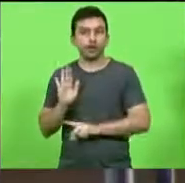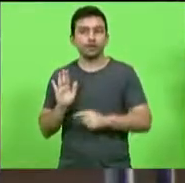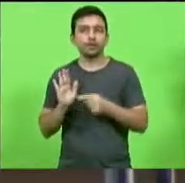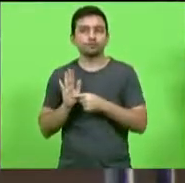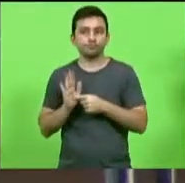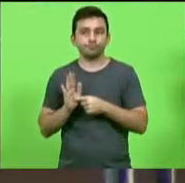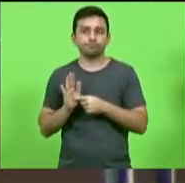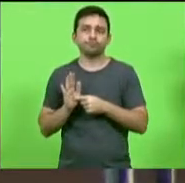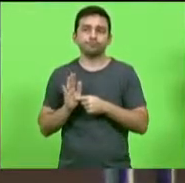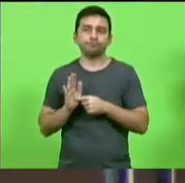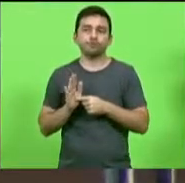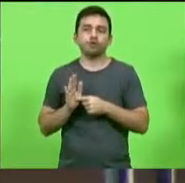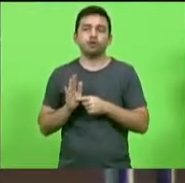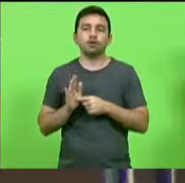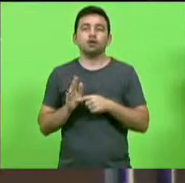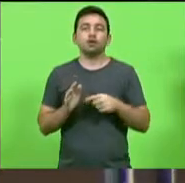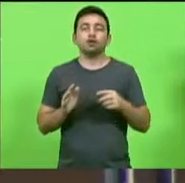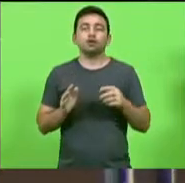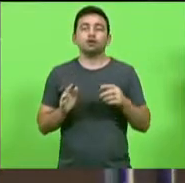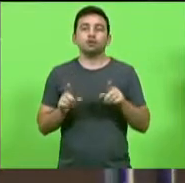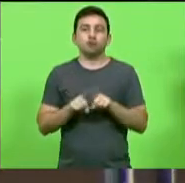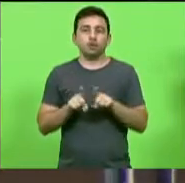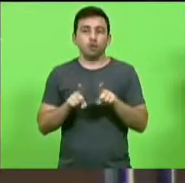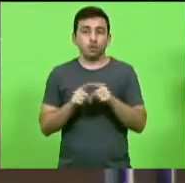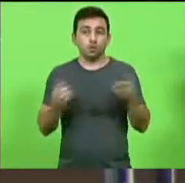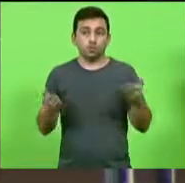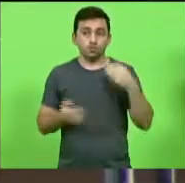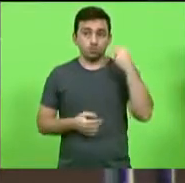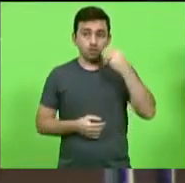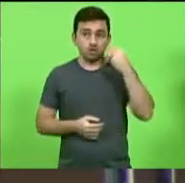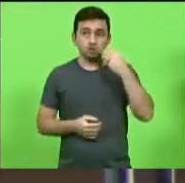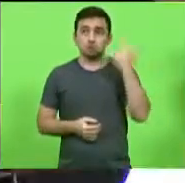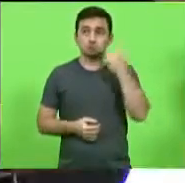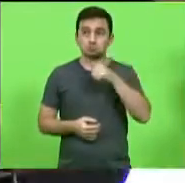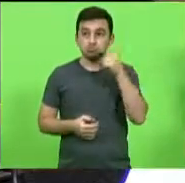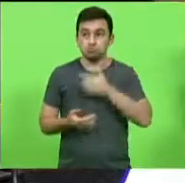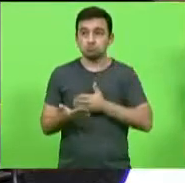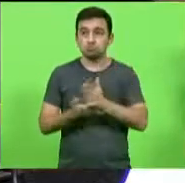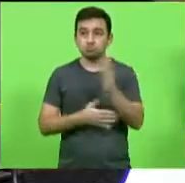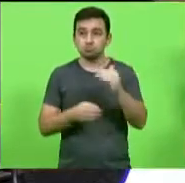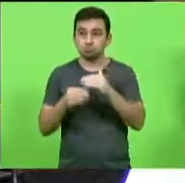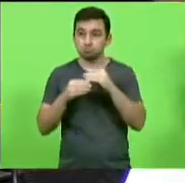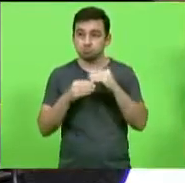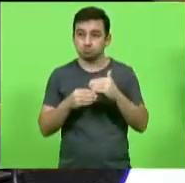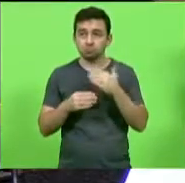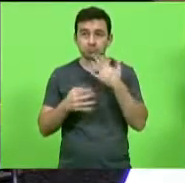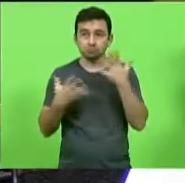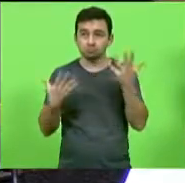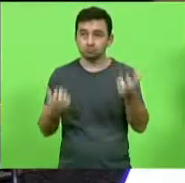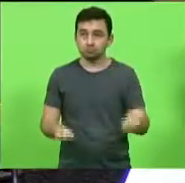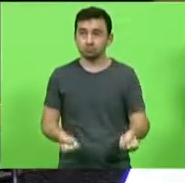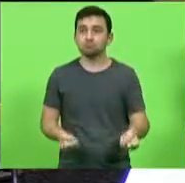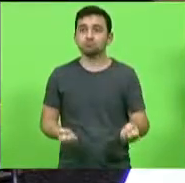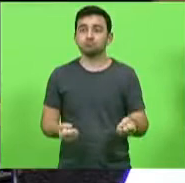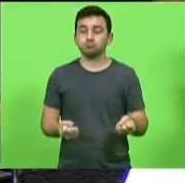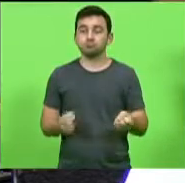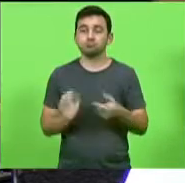pilotos e hoje o deputado Marços Machado conseguiu aprovar por unanimidade o seu parecer favorável ao projeto